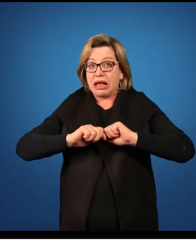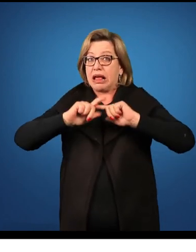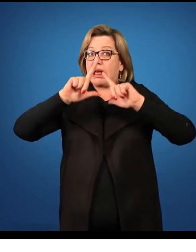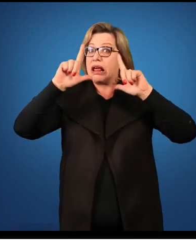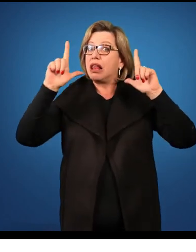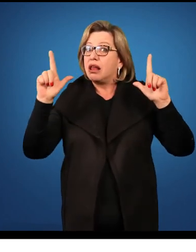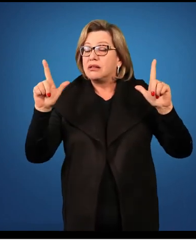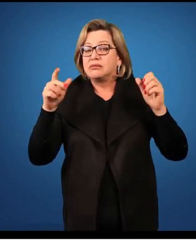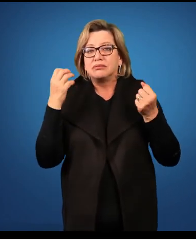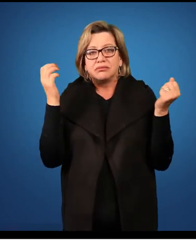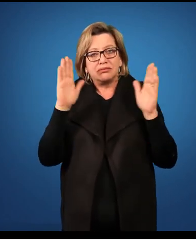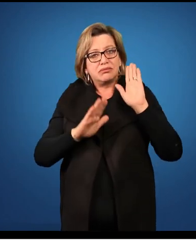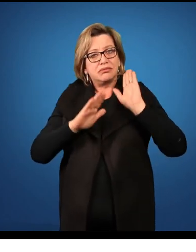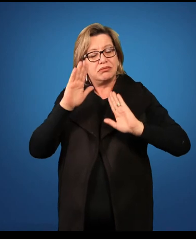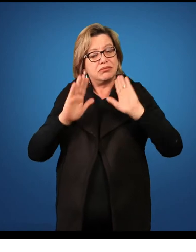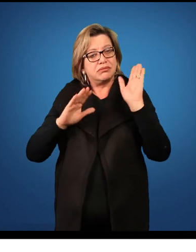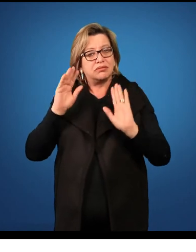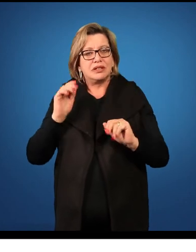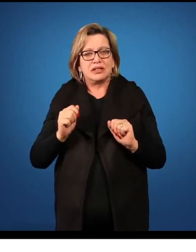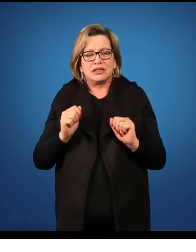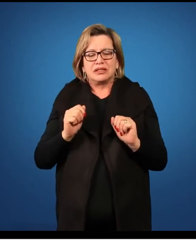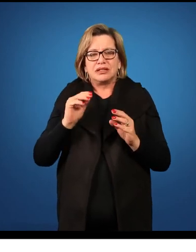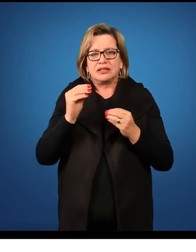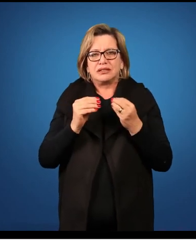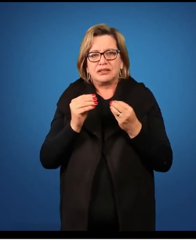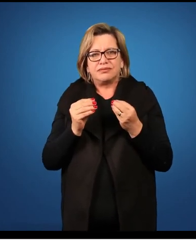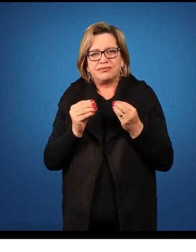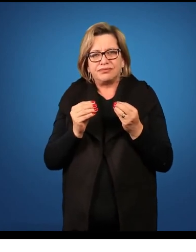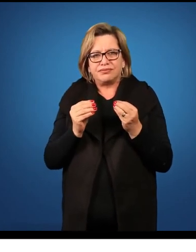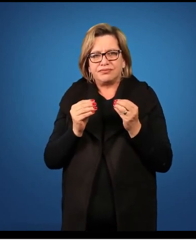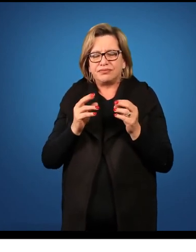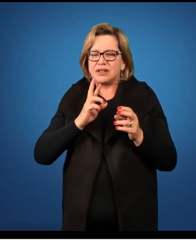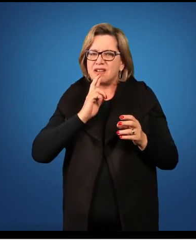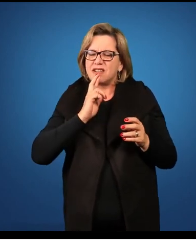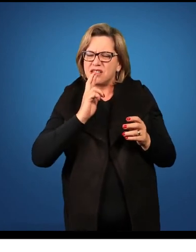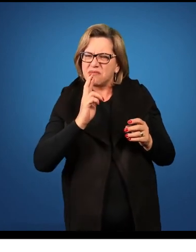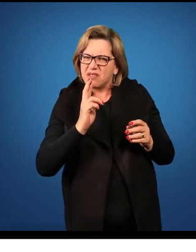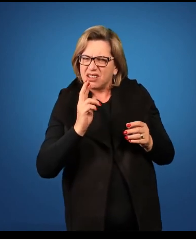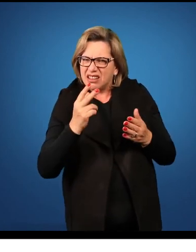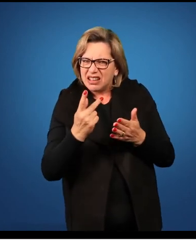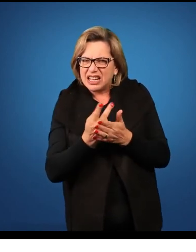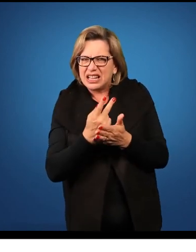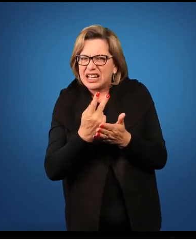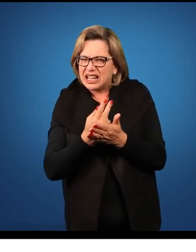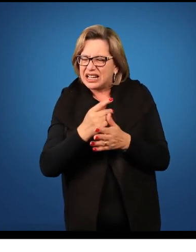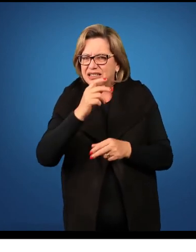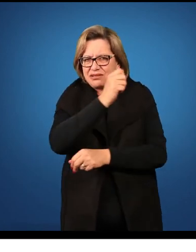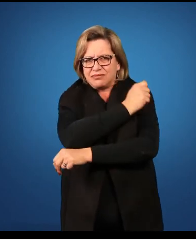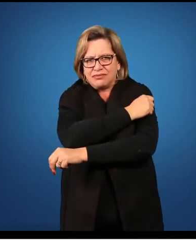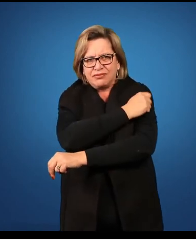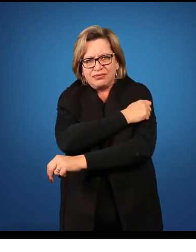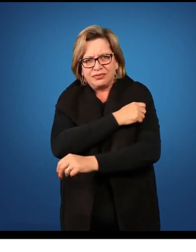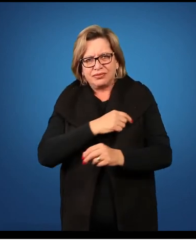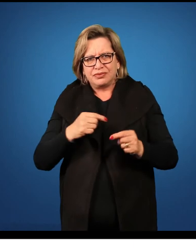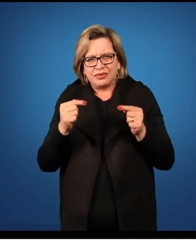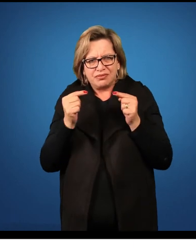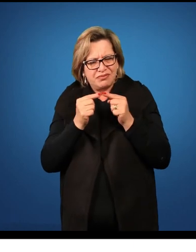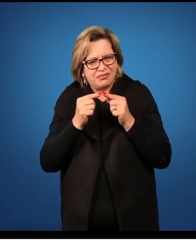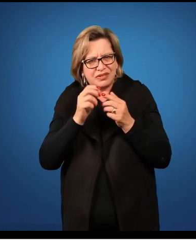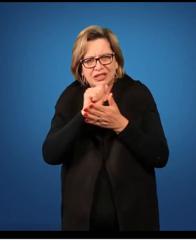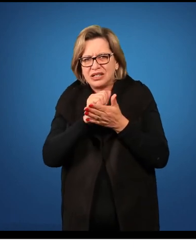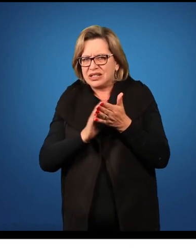ou seja, muitas vezes uma resposta não positiva do aluno em relação à atividade,